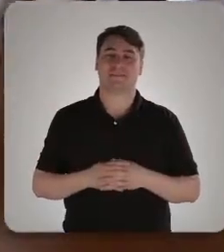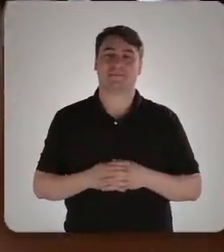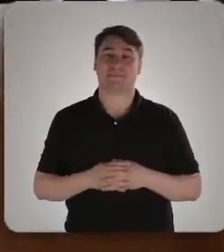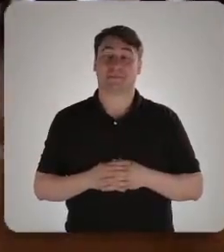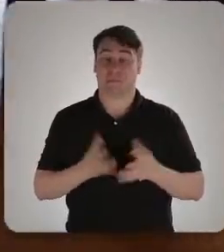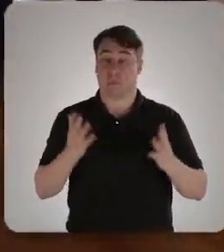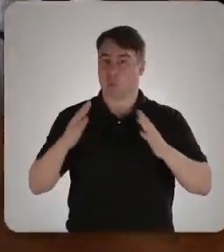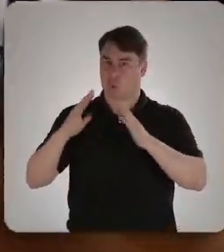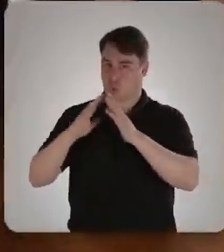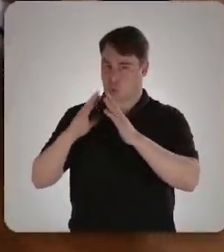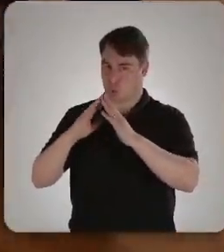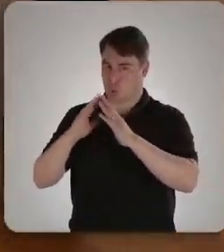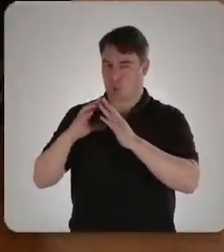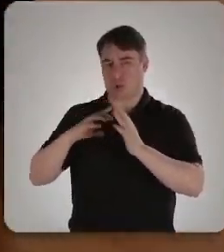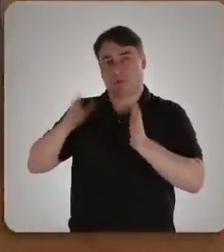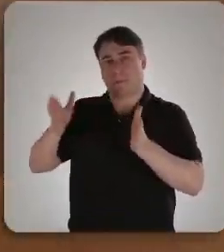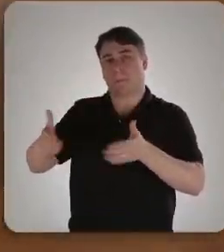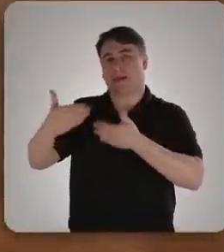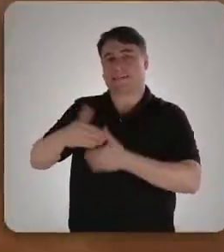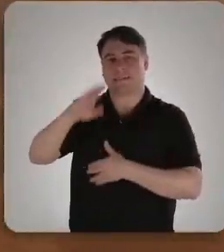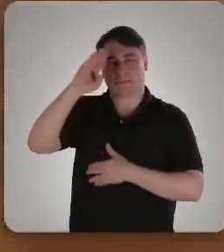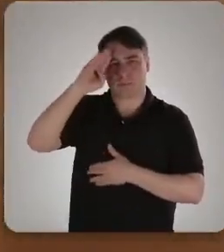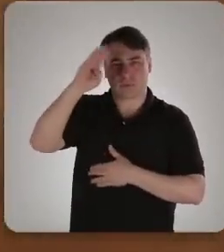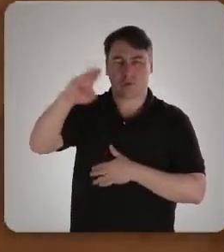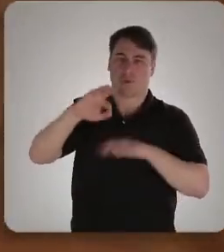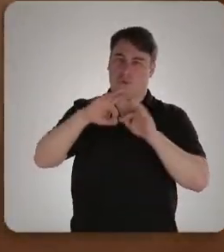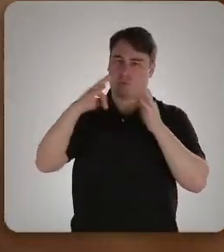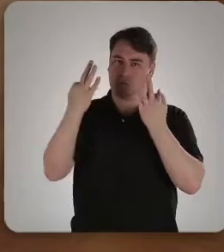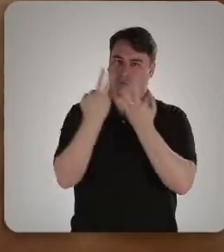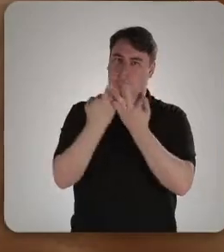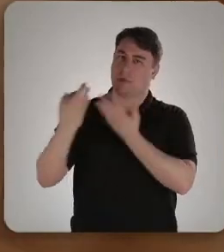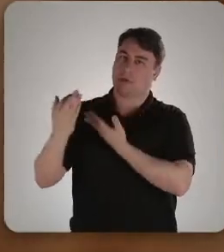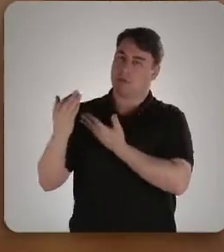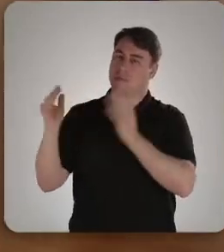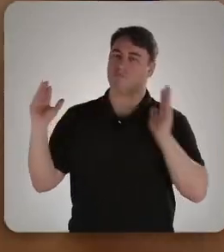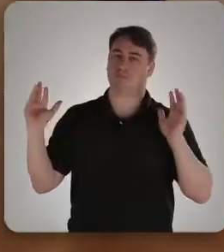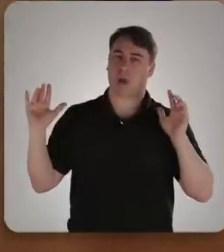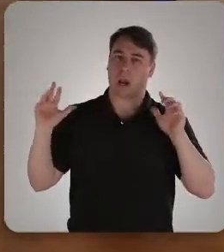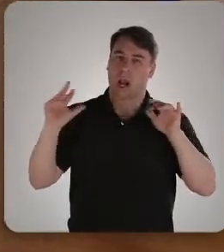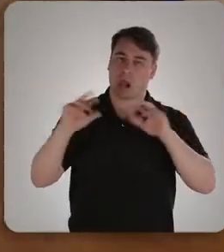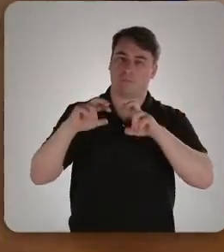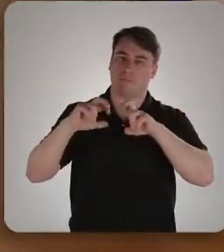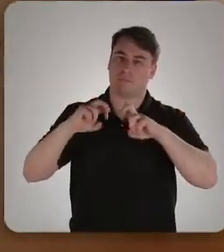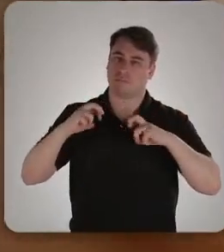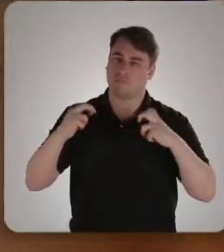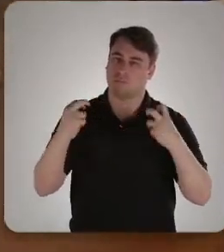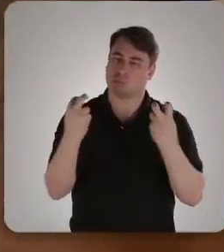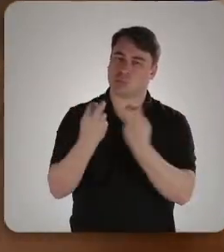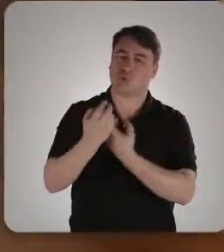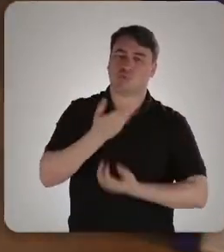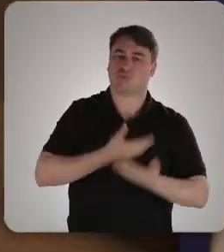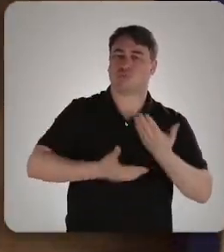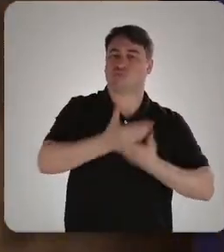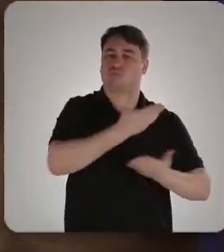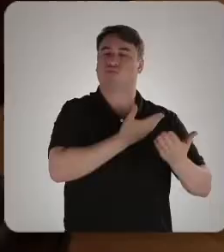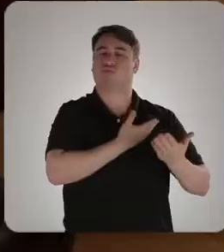Toda casa tem uma sala principal, onde família e amigos se reúnem para compartilhar a vida.